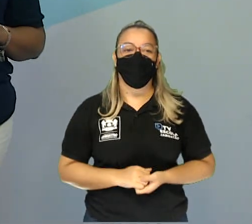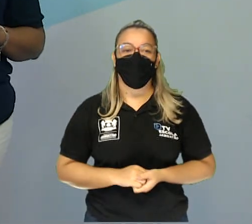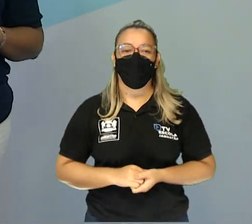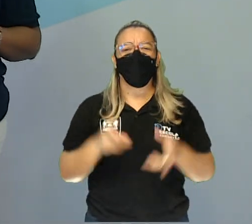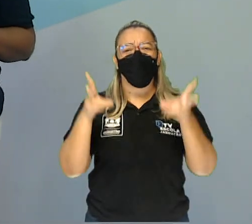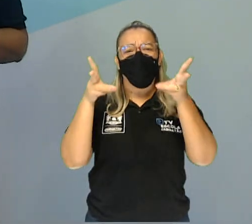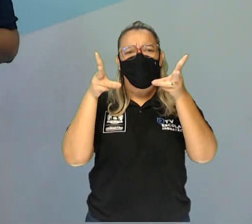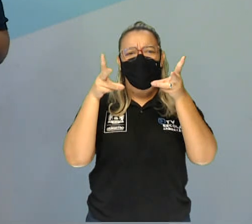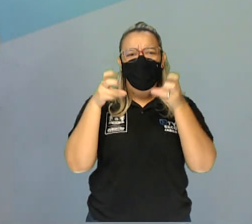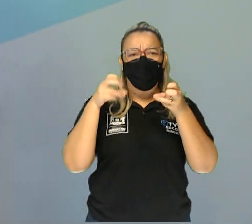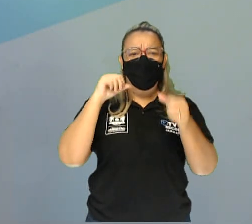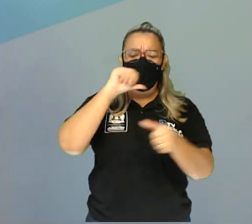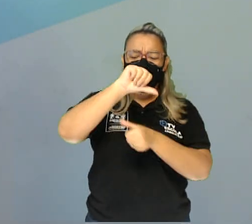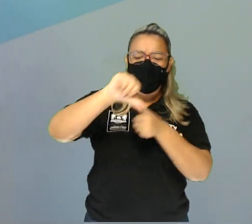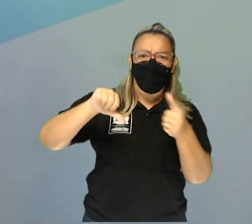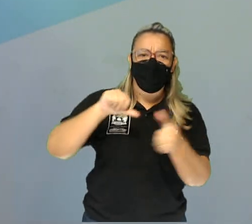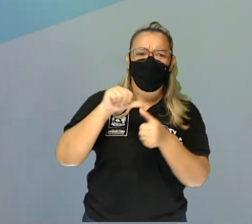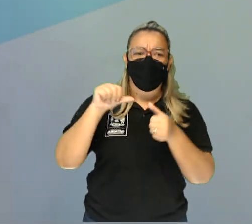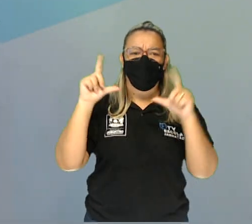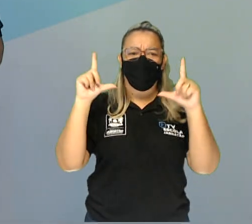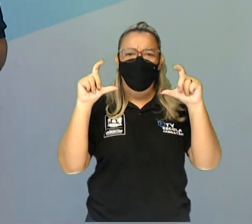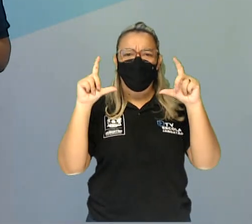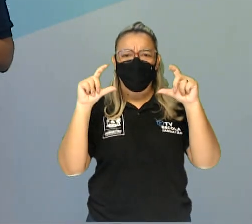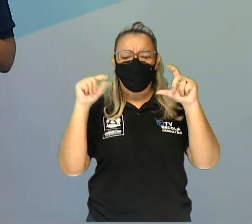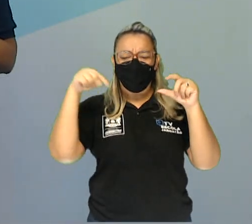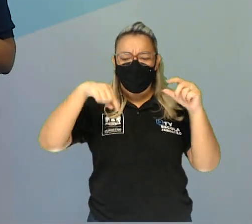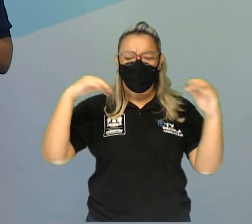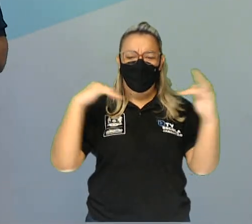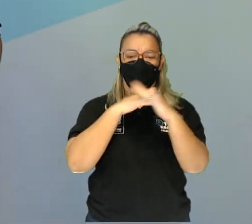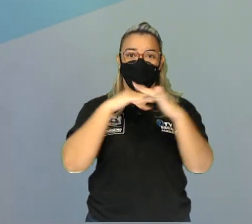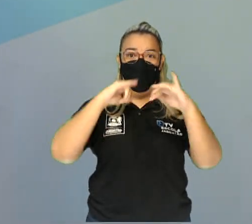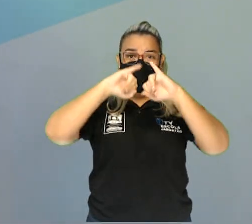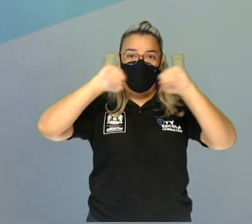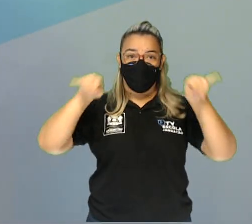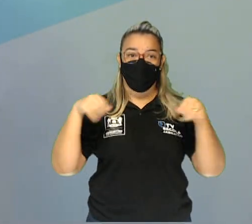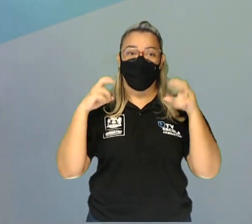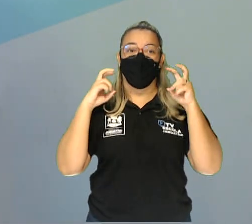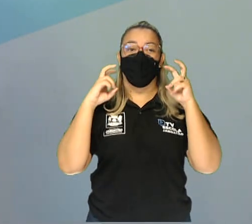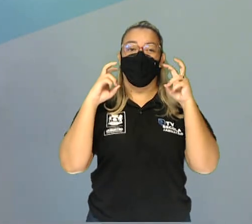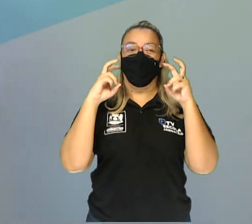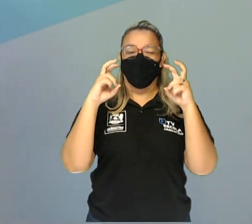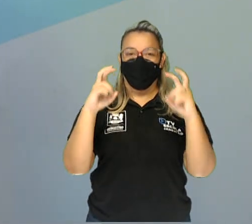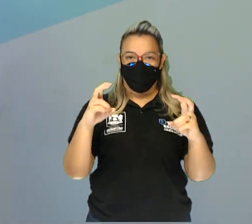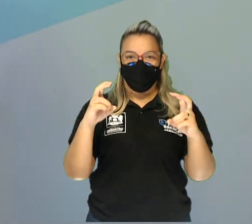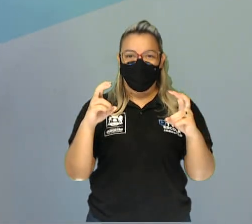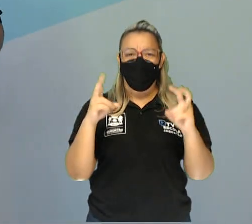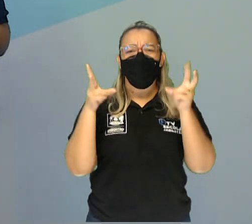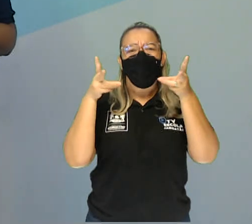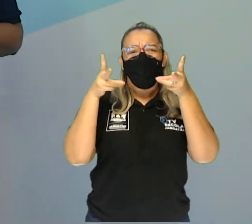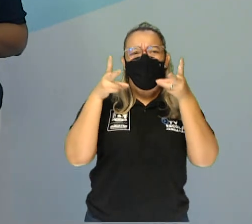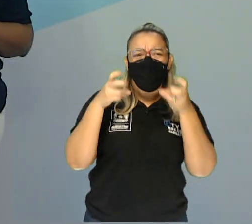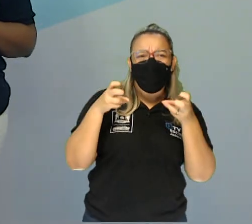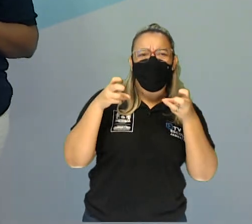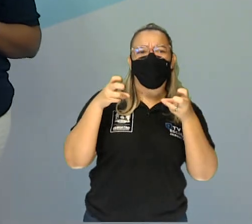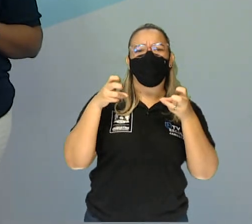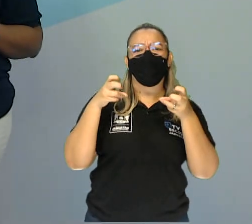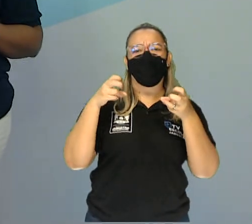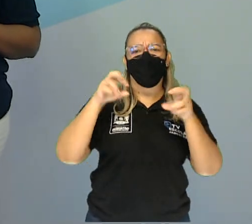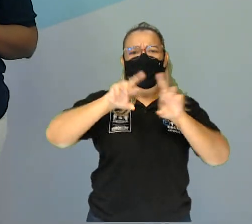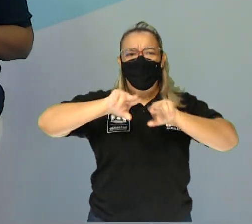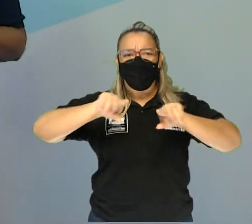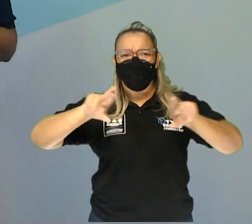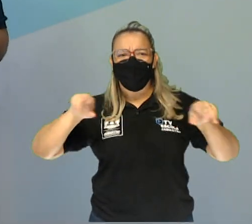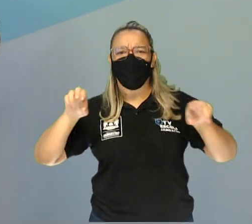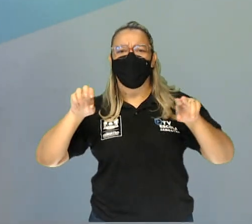Observem a grande mudança na paisagem na nossa cidade, Jaboatão dos Guararapes. Observem os elementos que compõem a